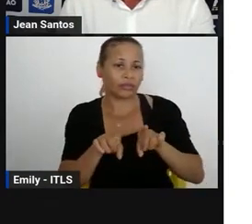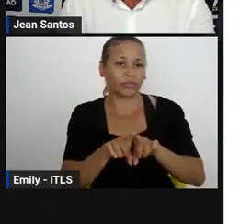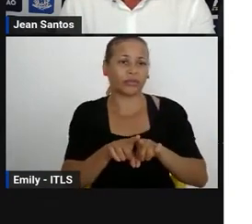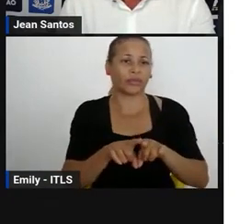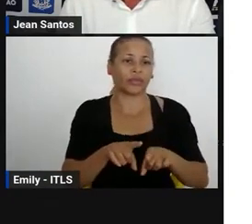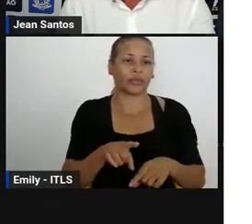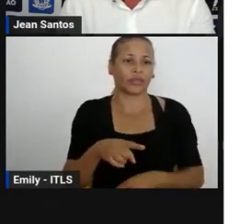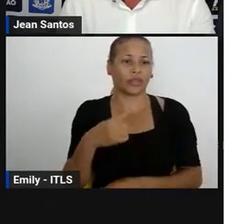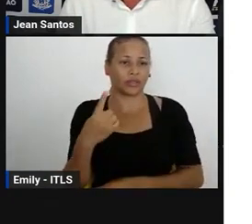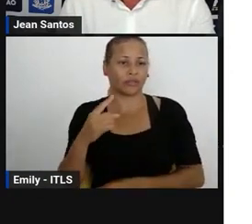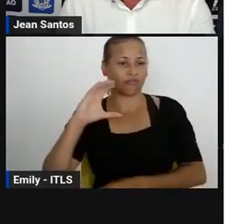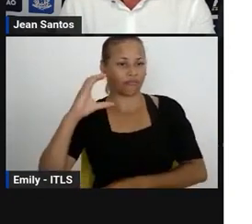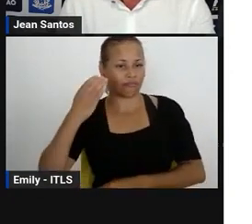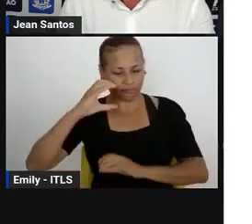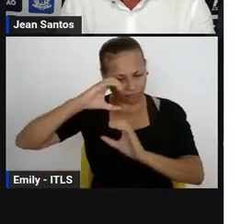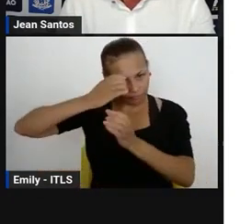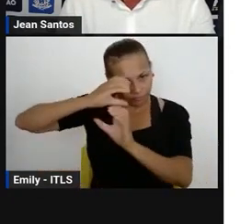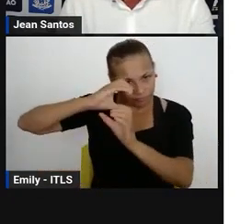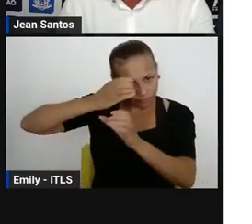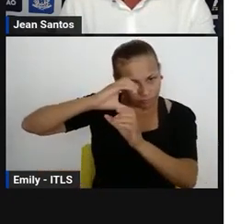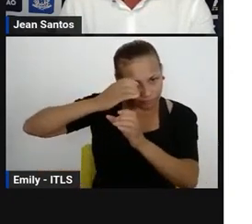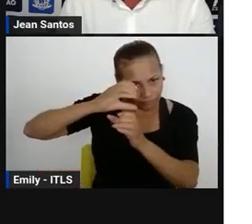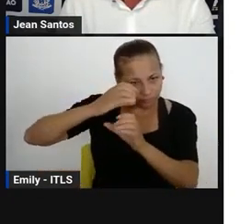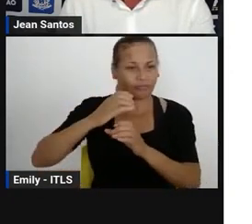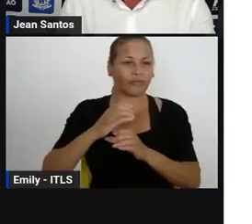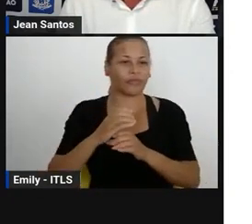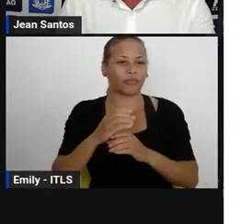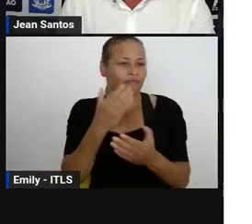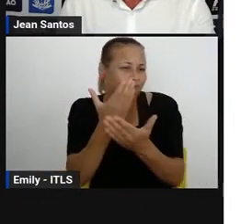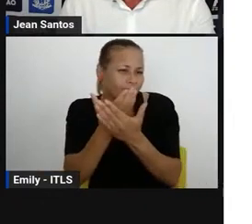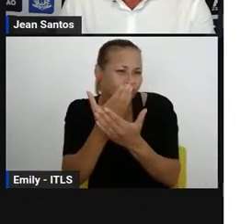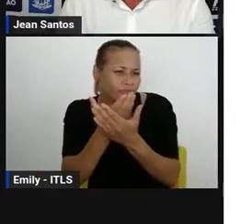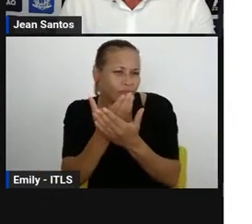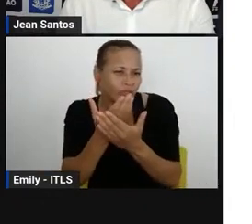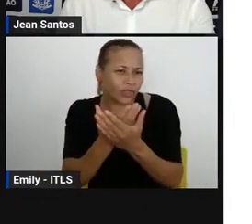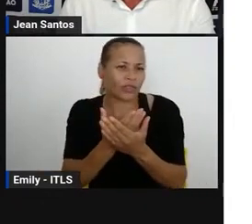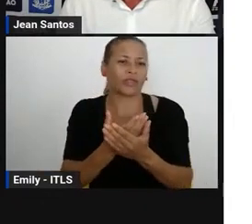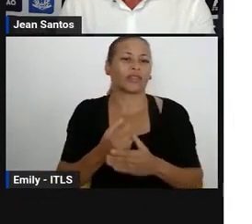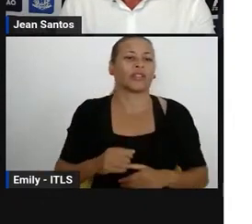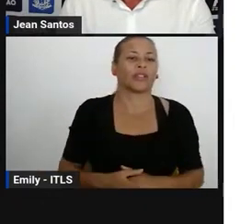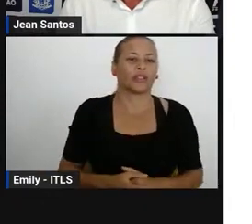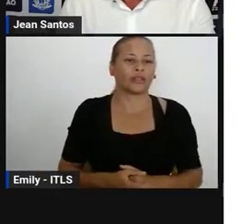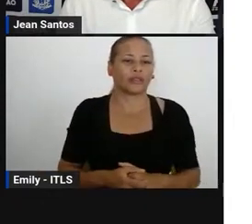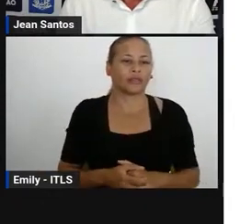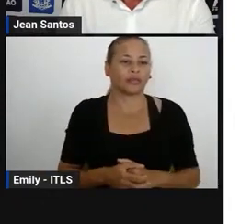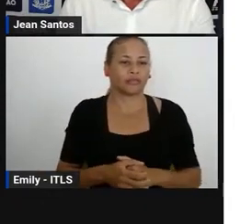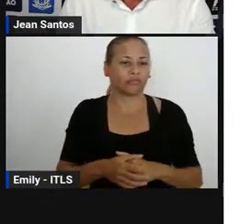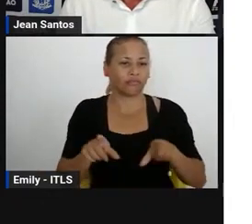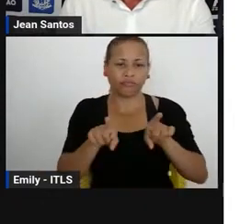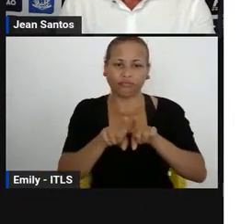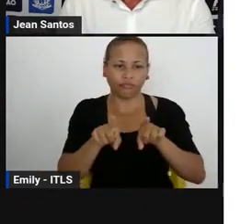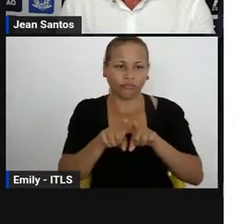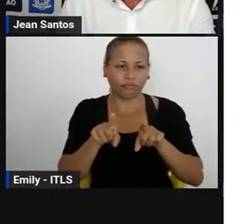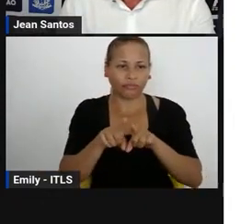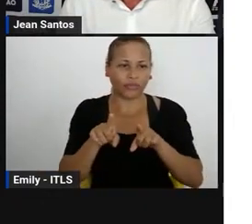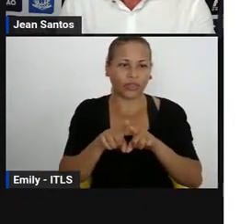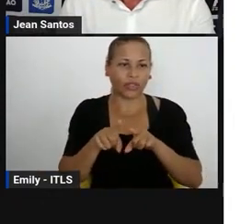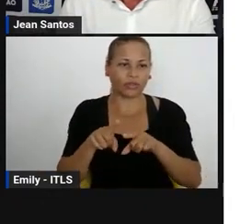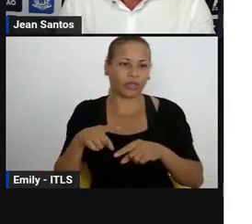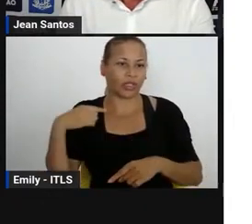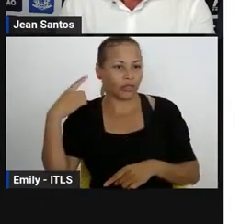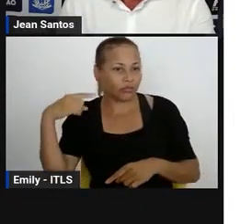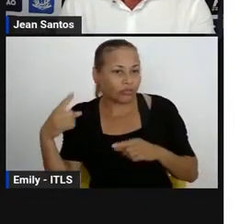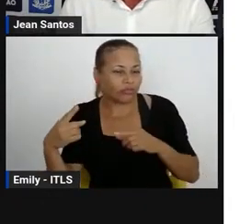ter ciência e conhecimento científico, estudantes como pesquisador, testagem de ideias, resolução das